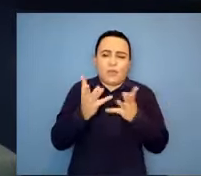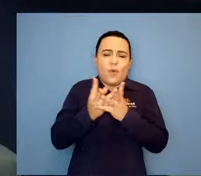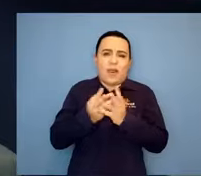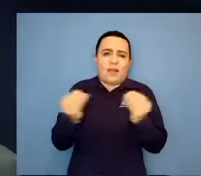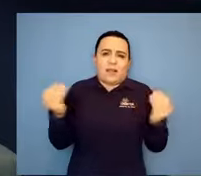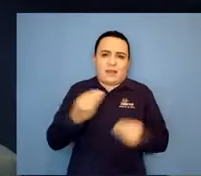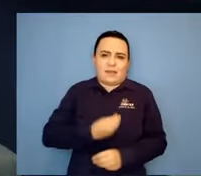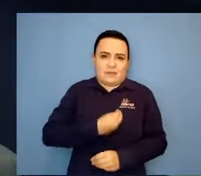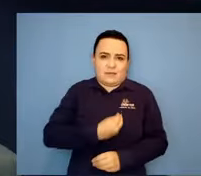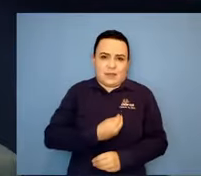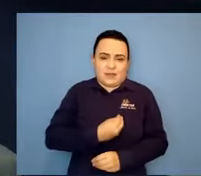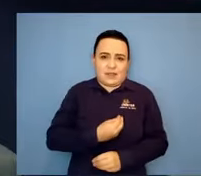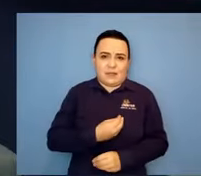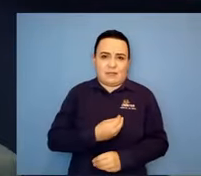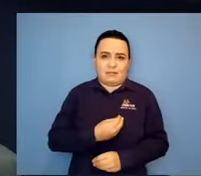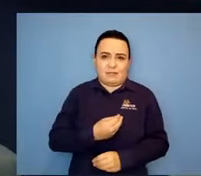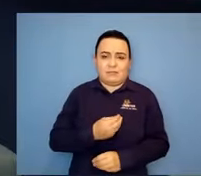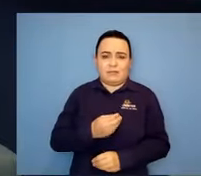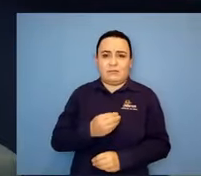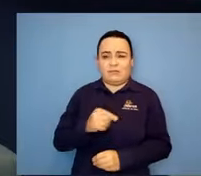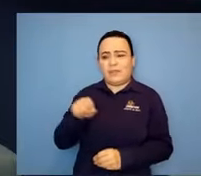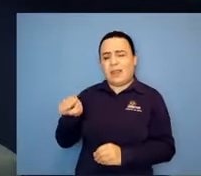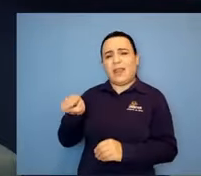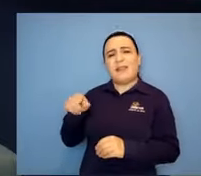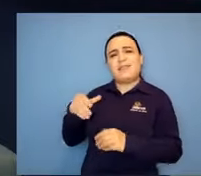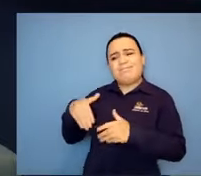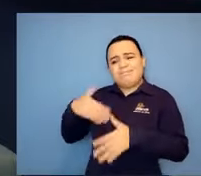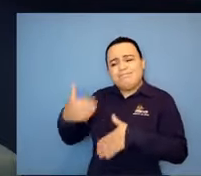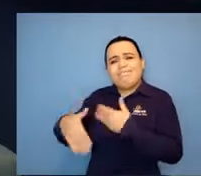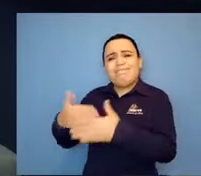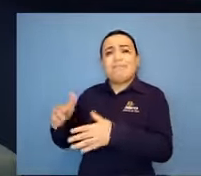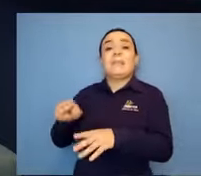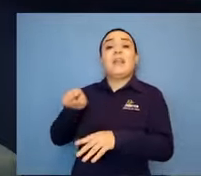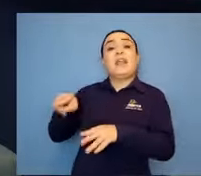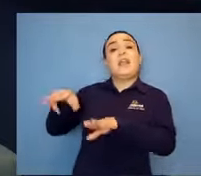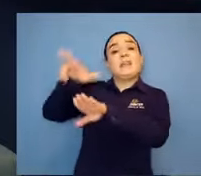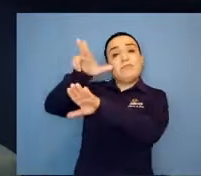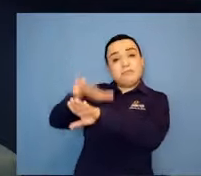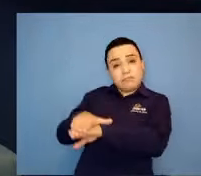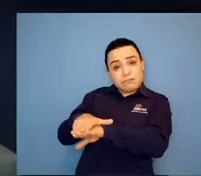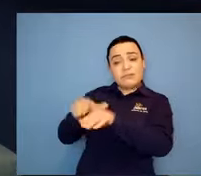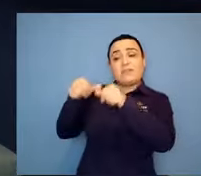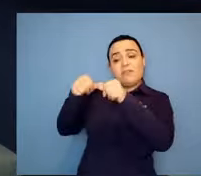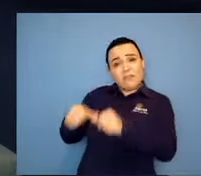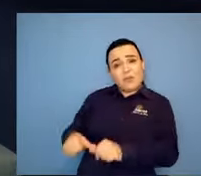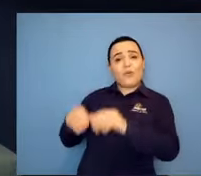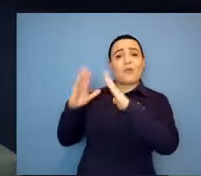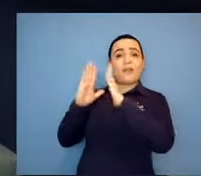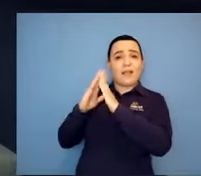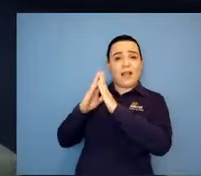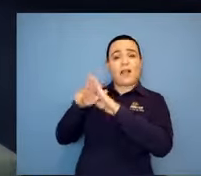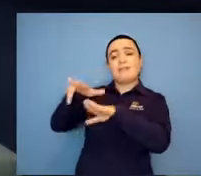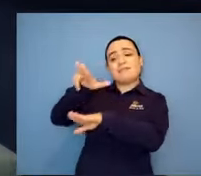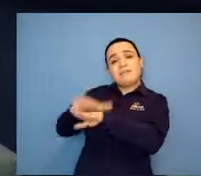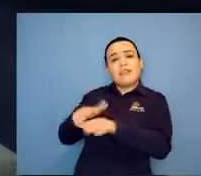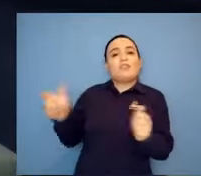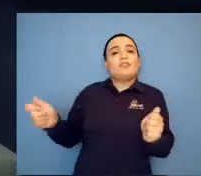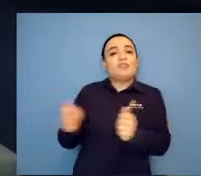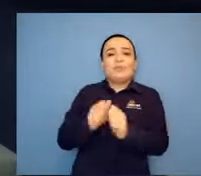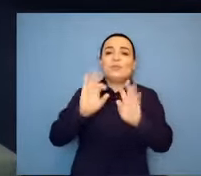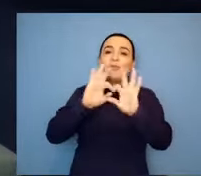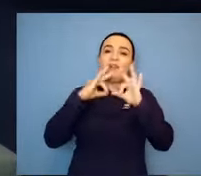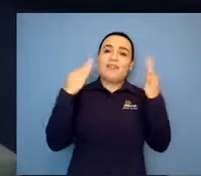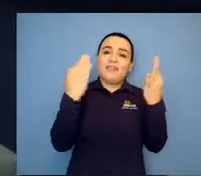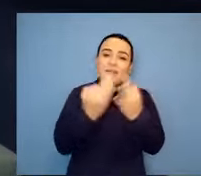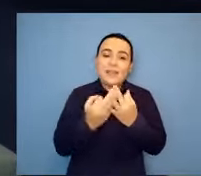e o Gabriel ficou mais cinco anos, né? Sim. Morando em casa junto com a família. Sim. Aí você conseguiu